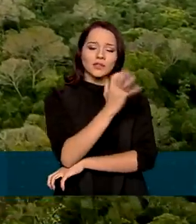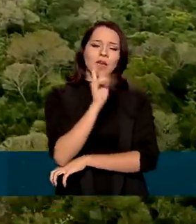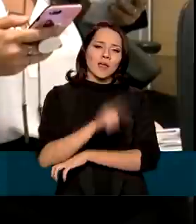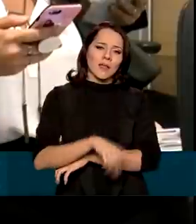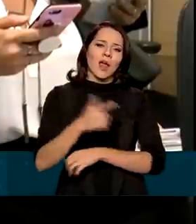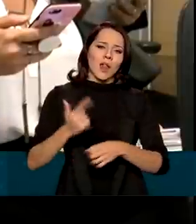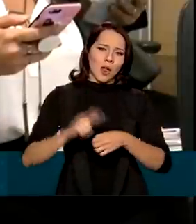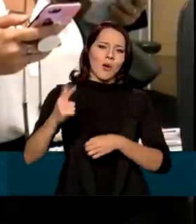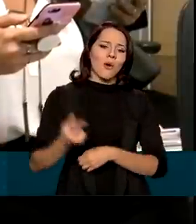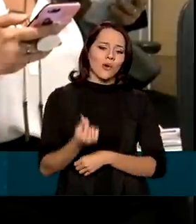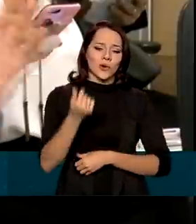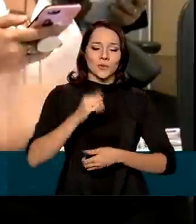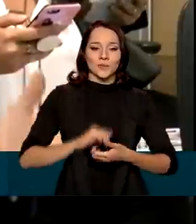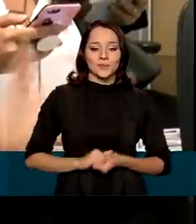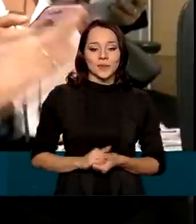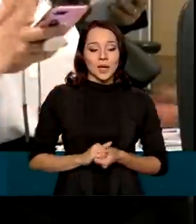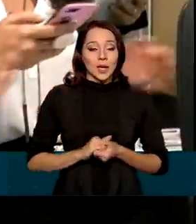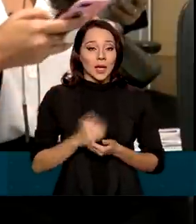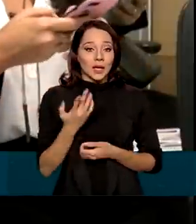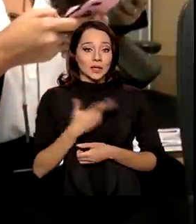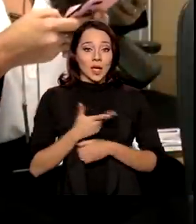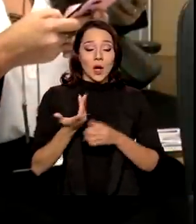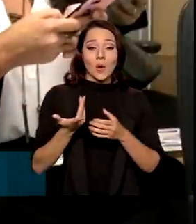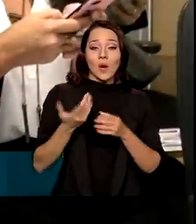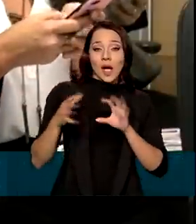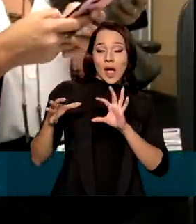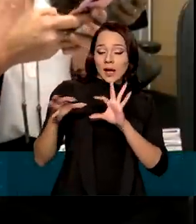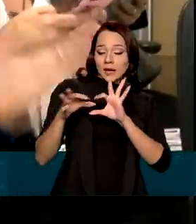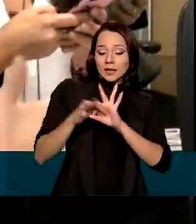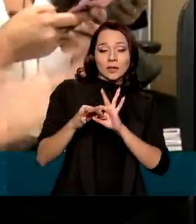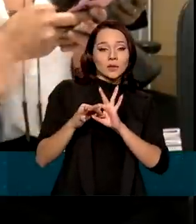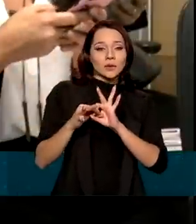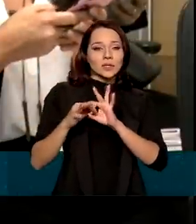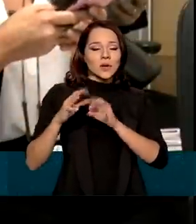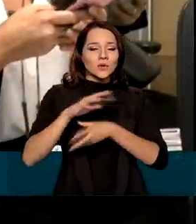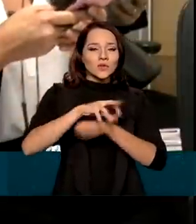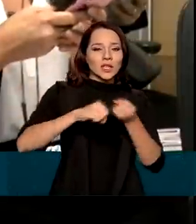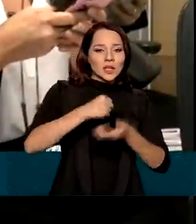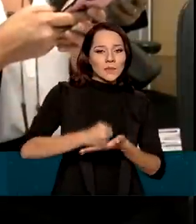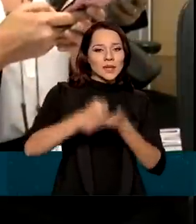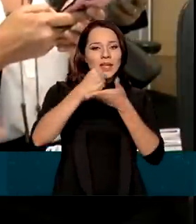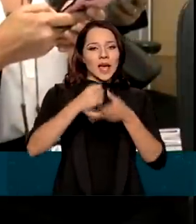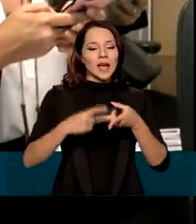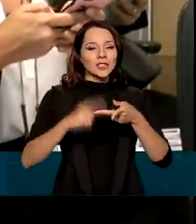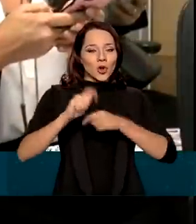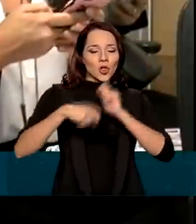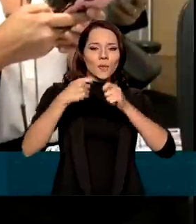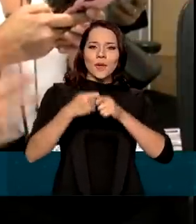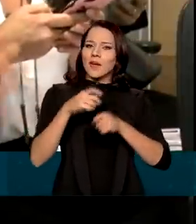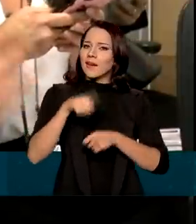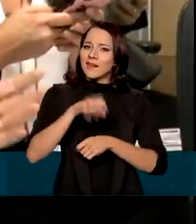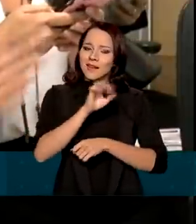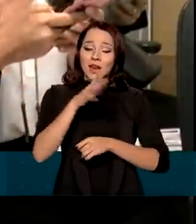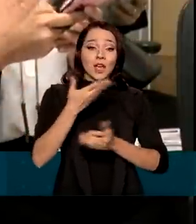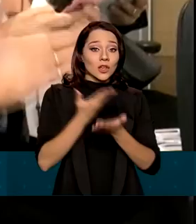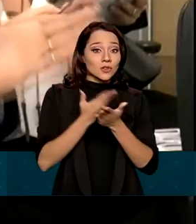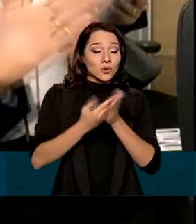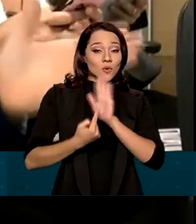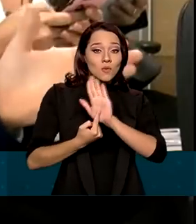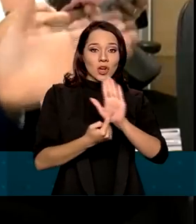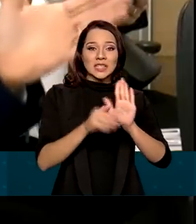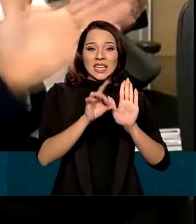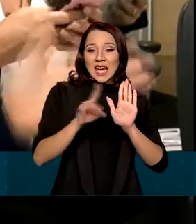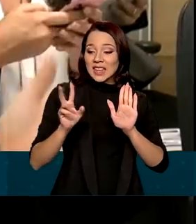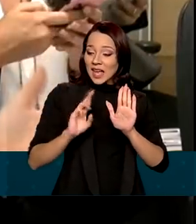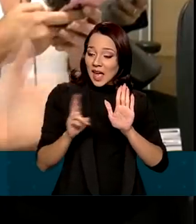lucrativo. A conexão entre crescimento e sustentabilidade, como foi colocado pelo ministro, é evidente. Estudos mostram que cada